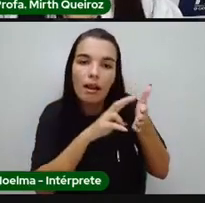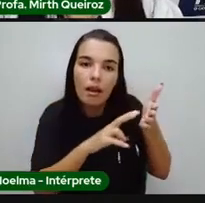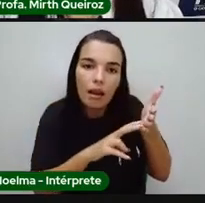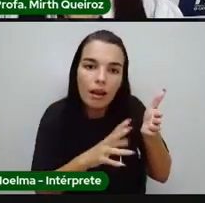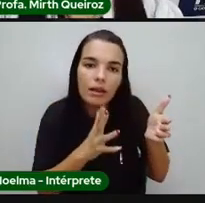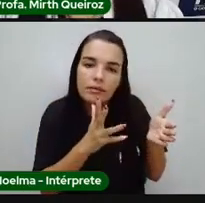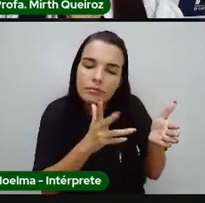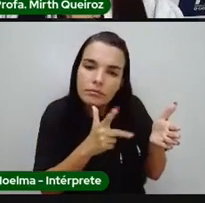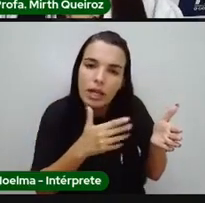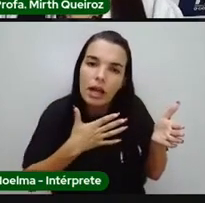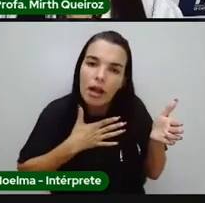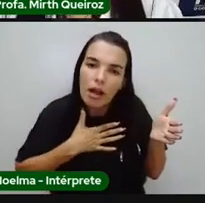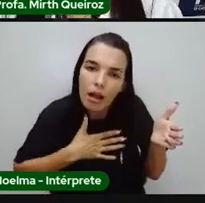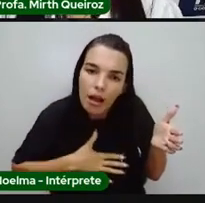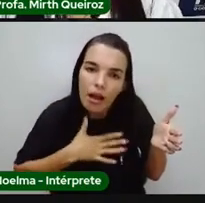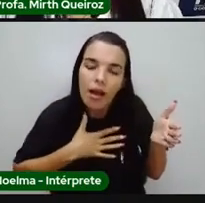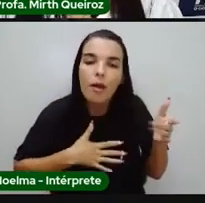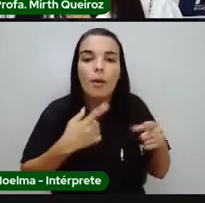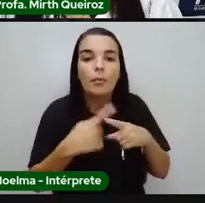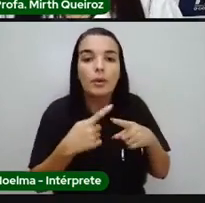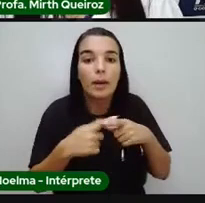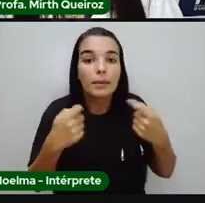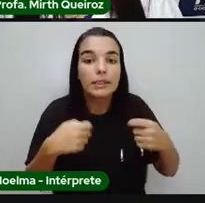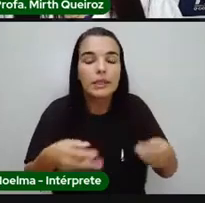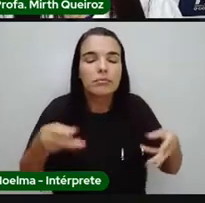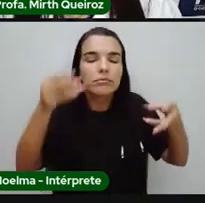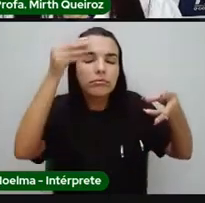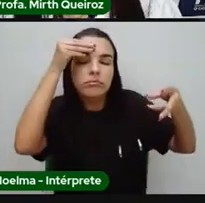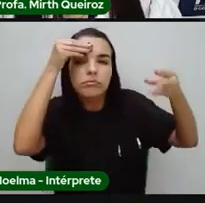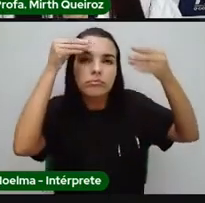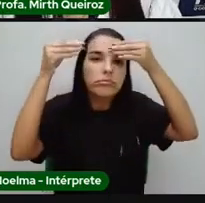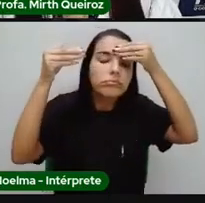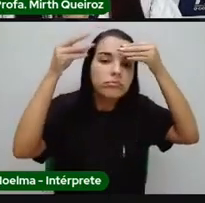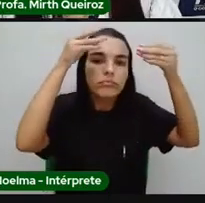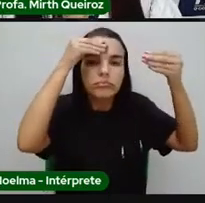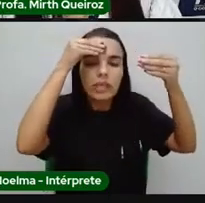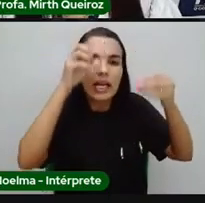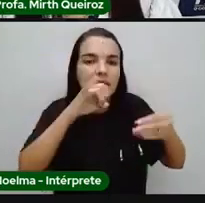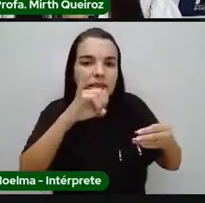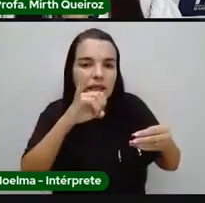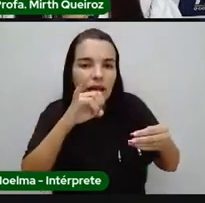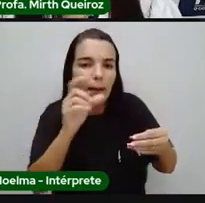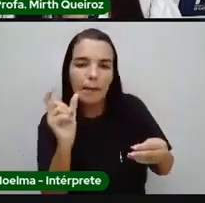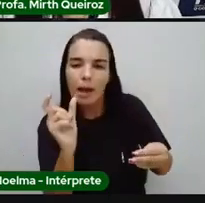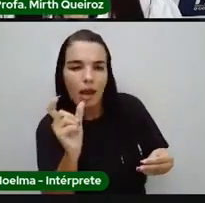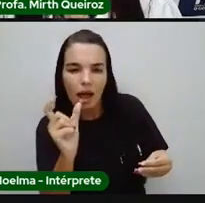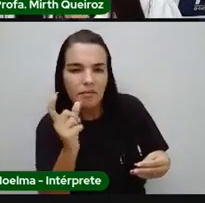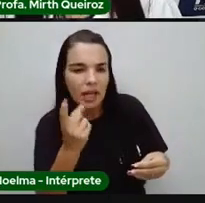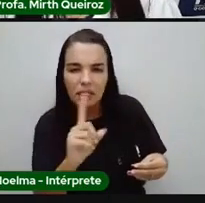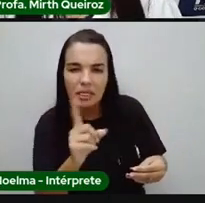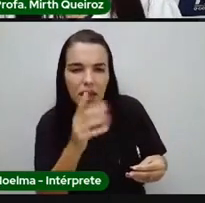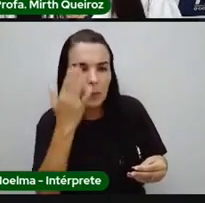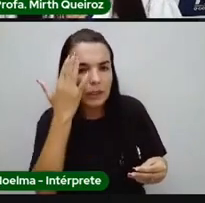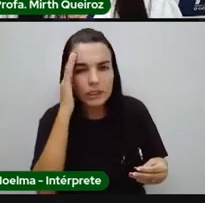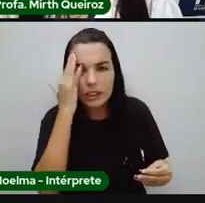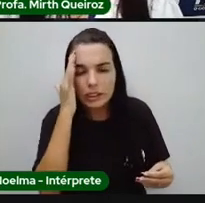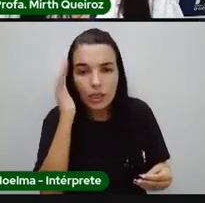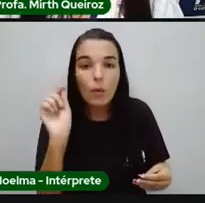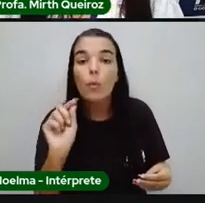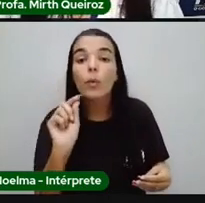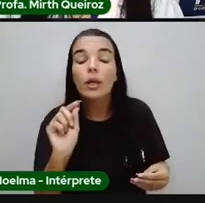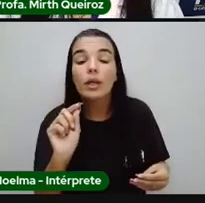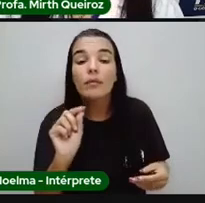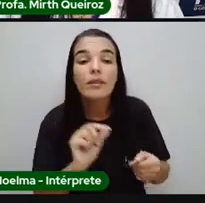todos os detalhes. Se você tiver dificuldade em alguma palavra, vocês